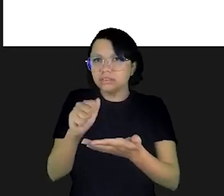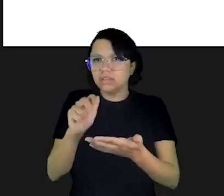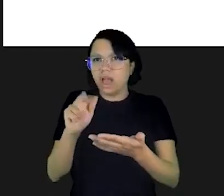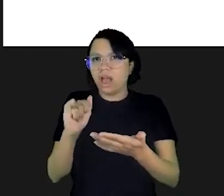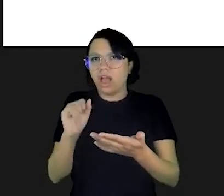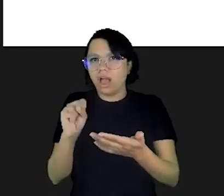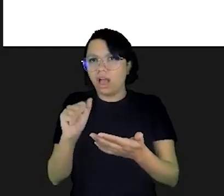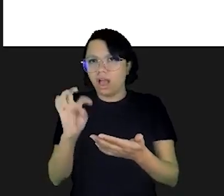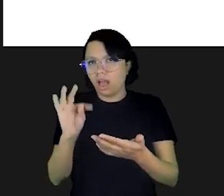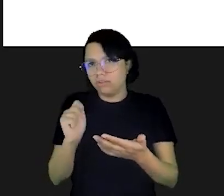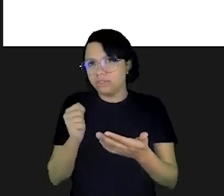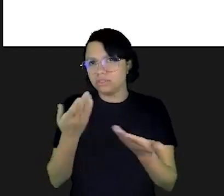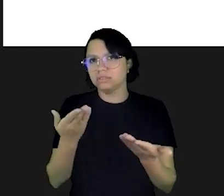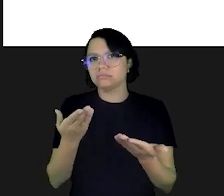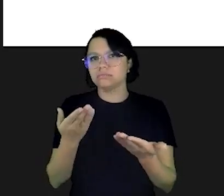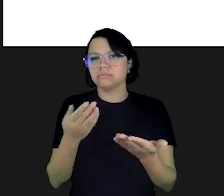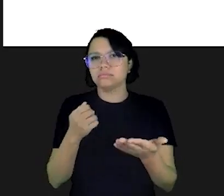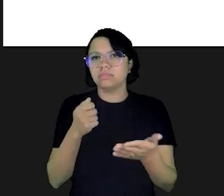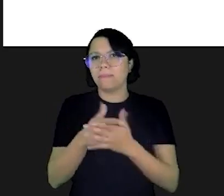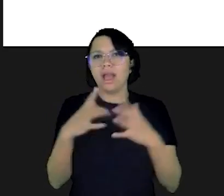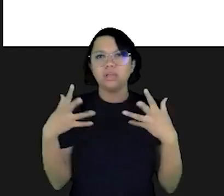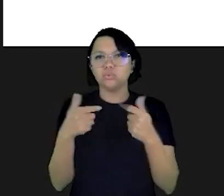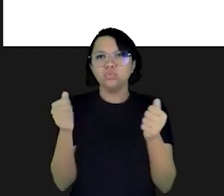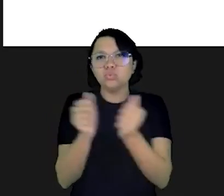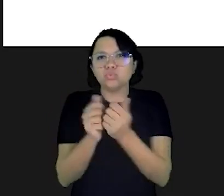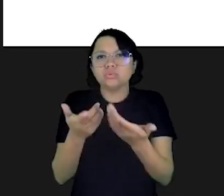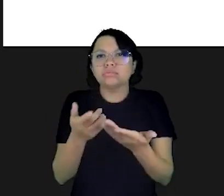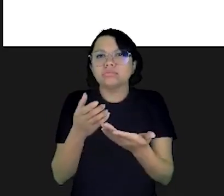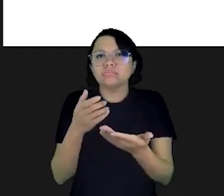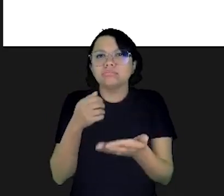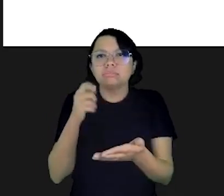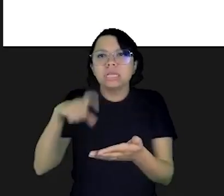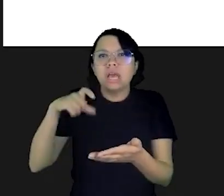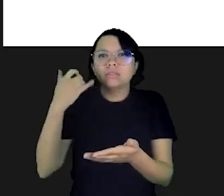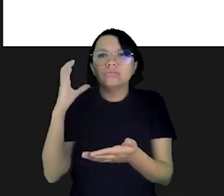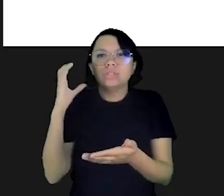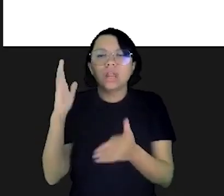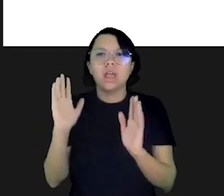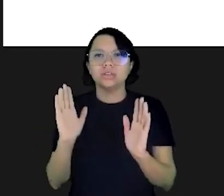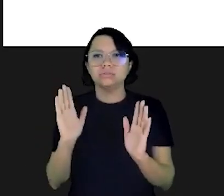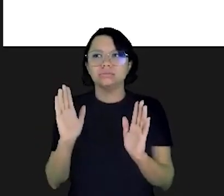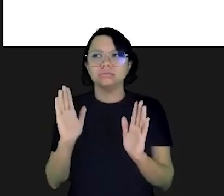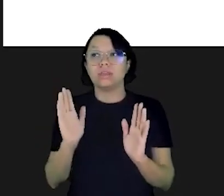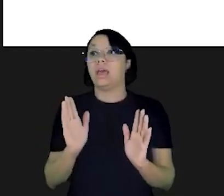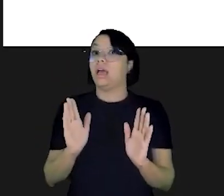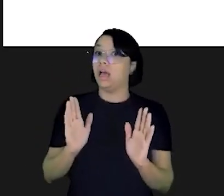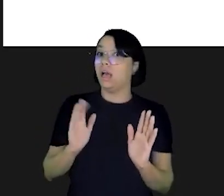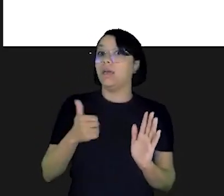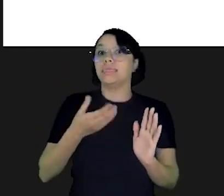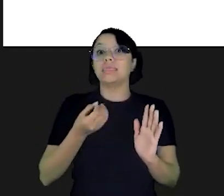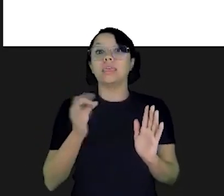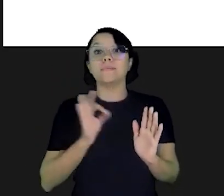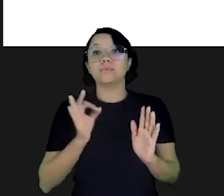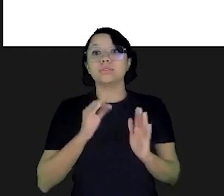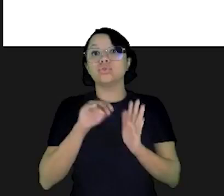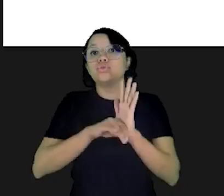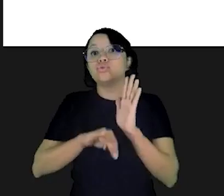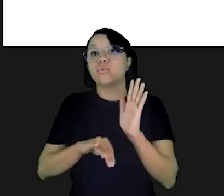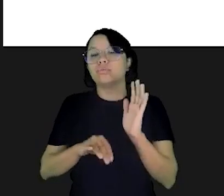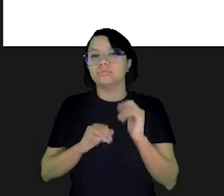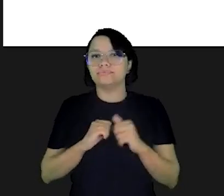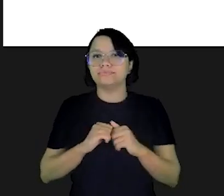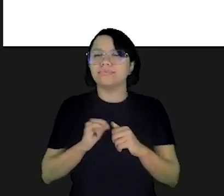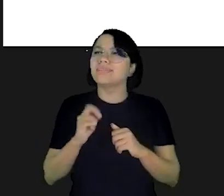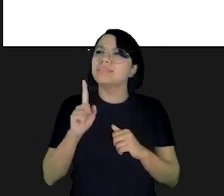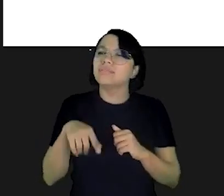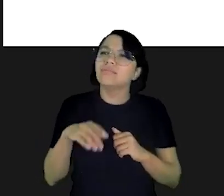a vista bom a vista como a vista sim pagando em uma vez cartão de crédito uma vez ah bom aí você